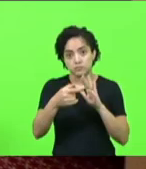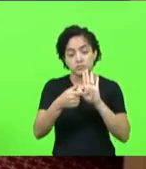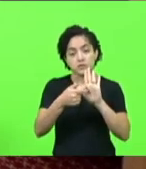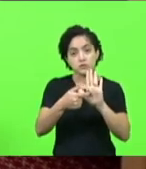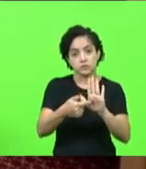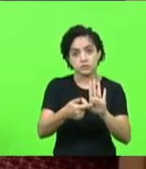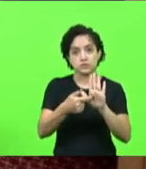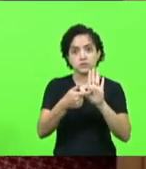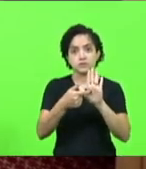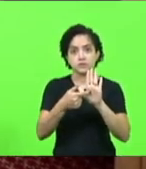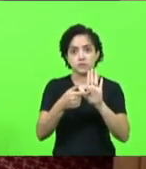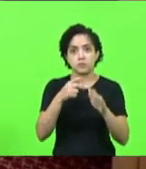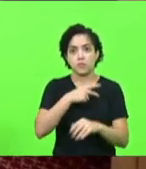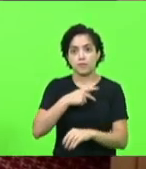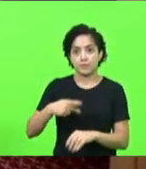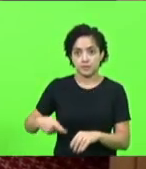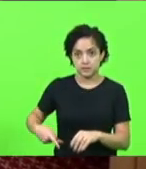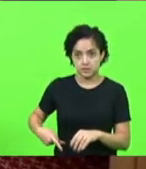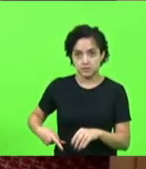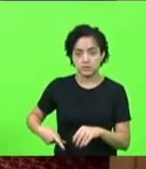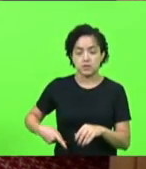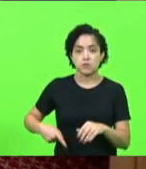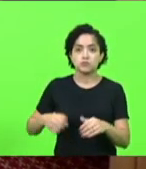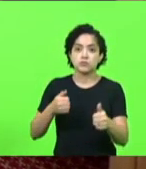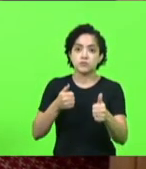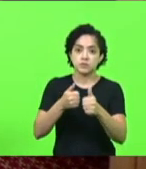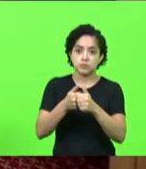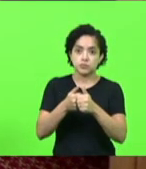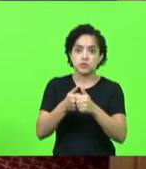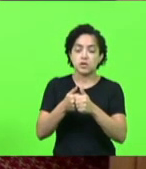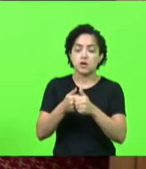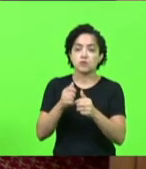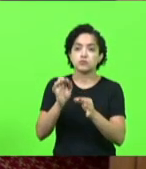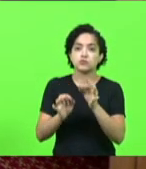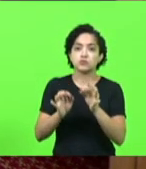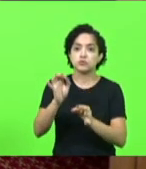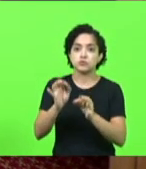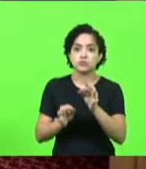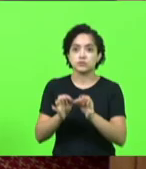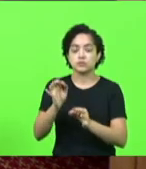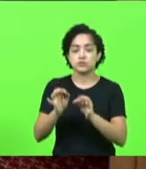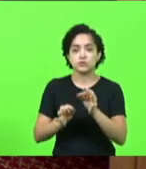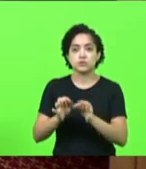ao presidente do tribunal de justiça evidentemente a todos os desembargadores